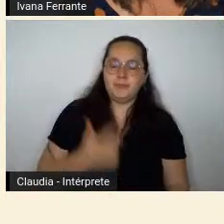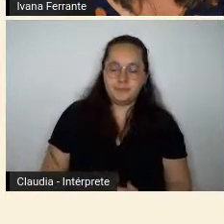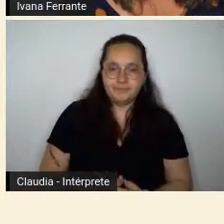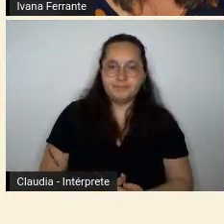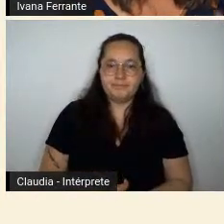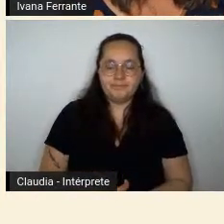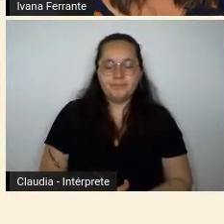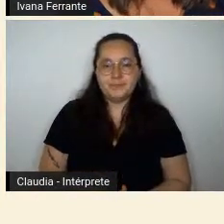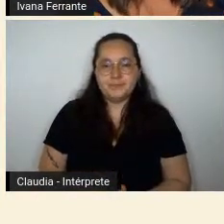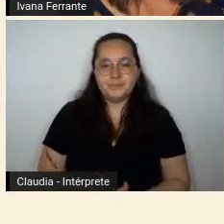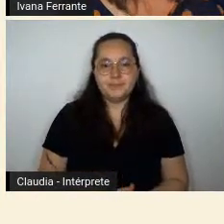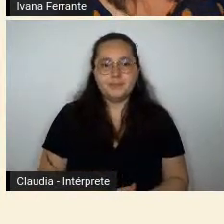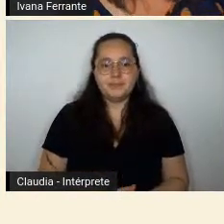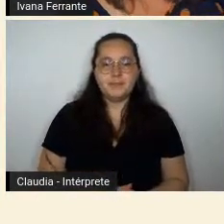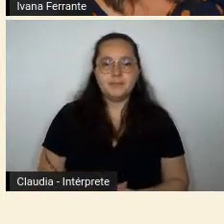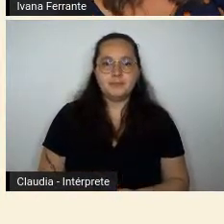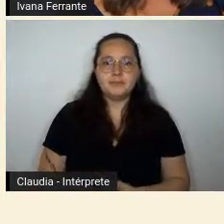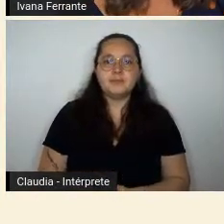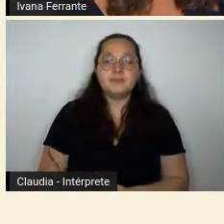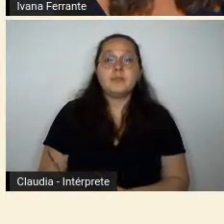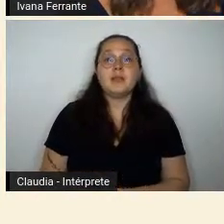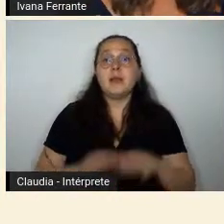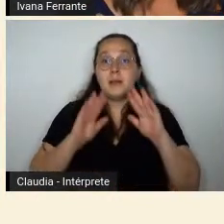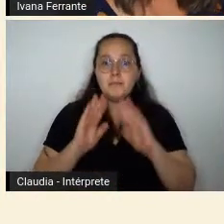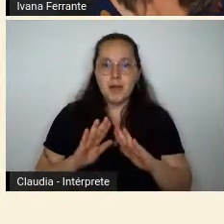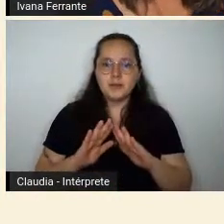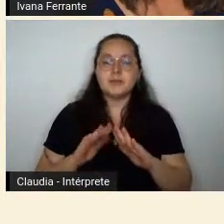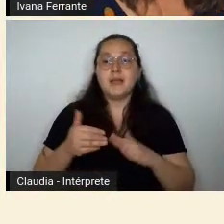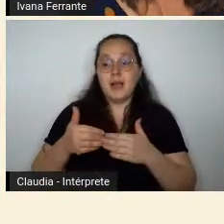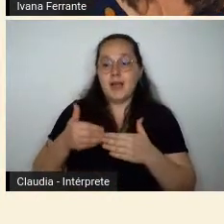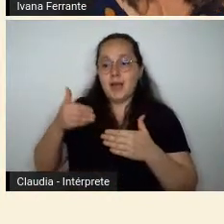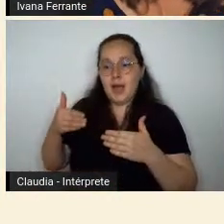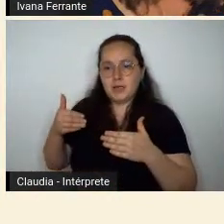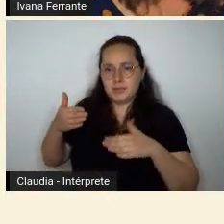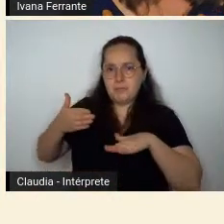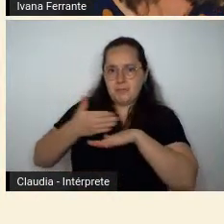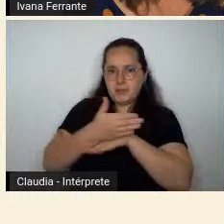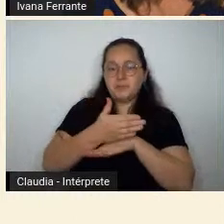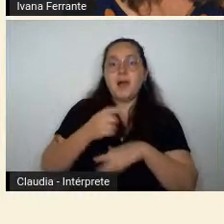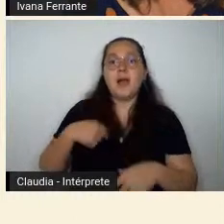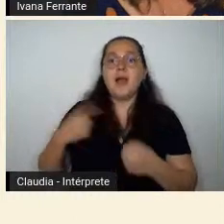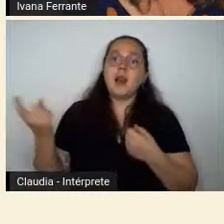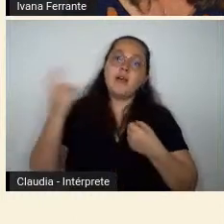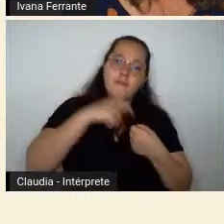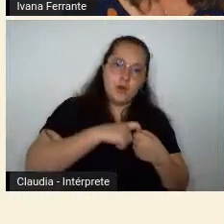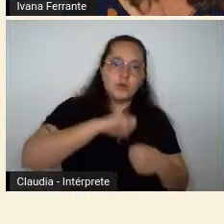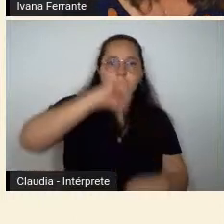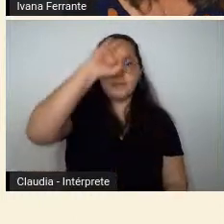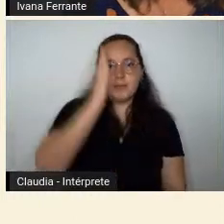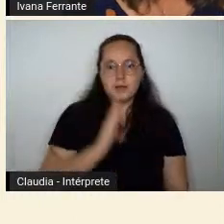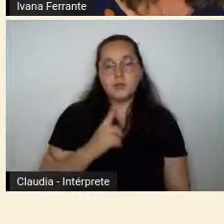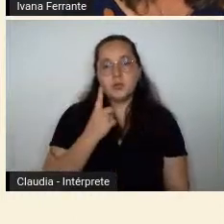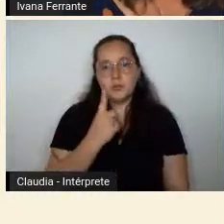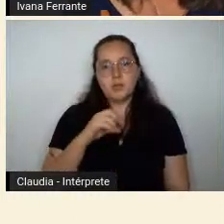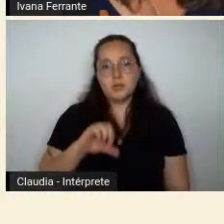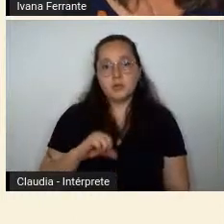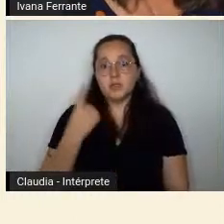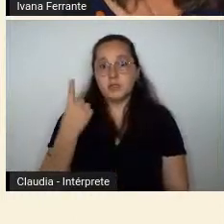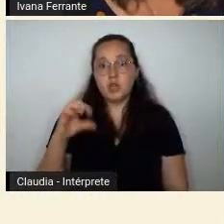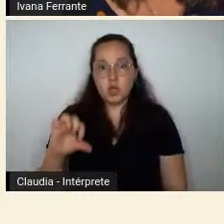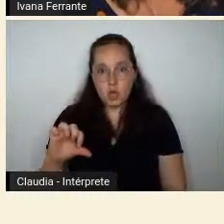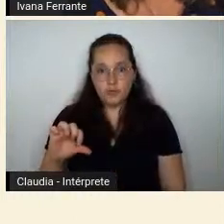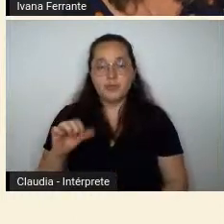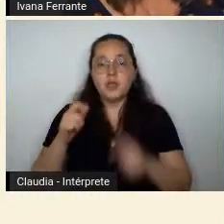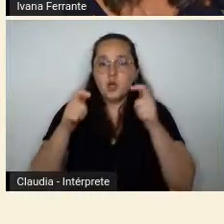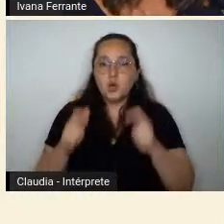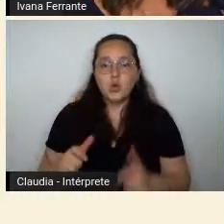antes de participar da Semana da Arte Moderna, ela retorna ao Brasil em 1919, ela vai residir no Rio